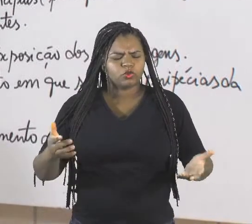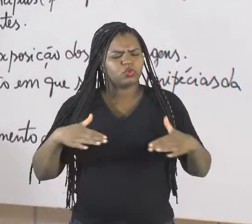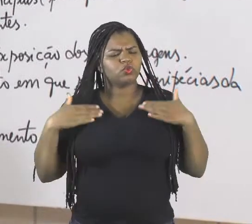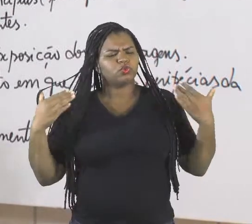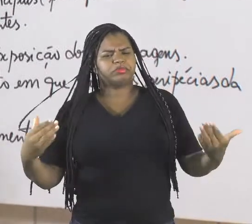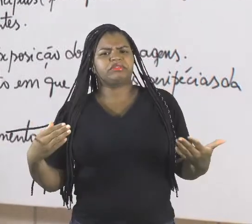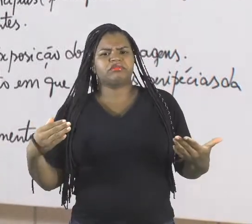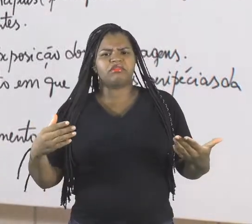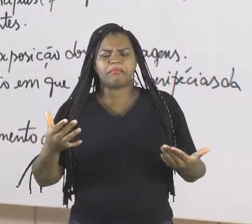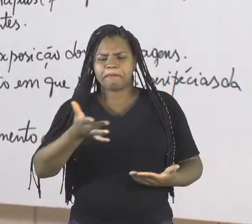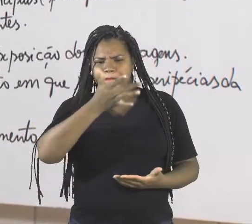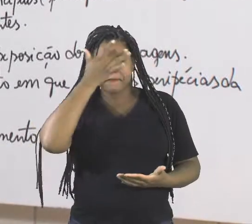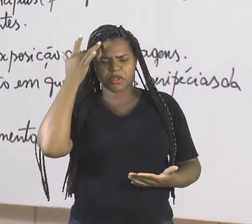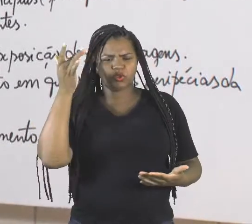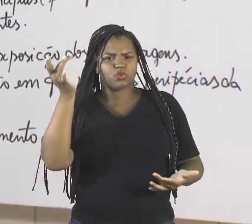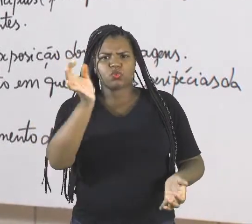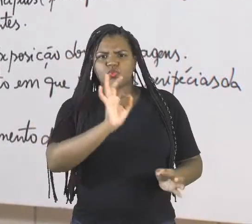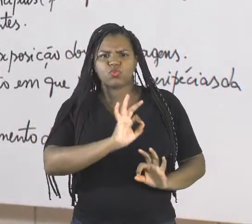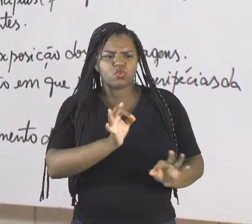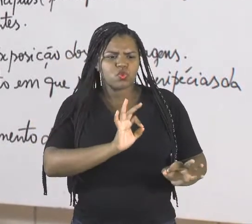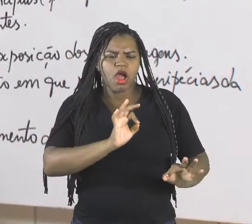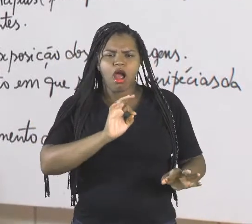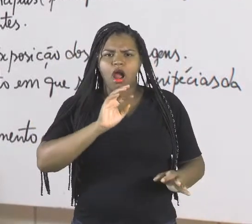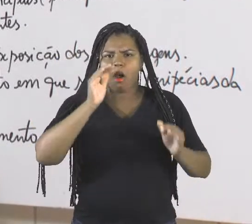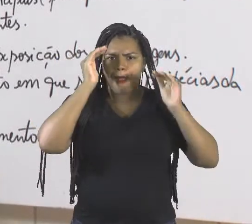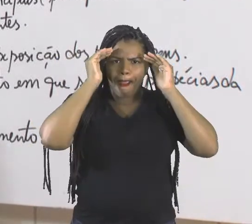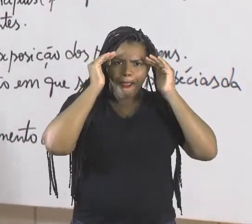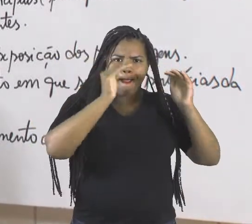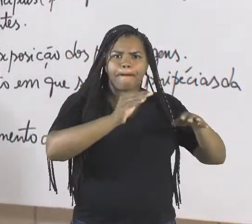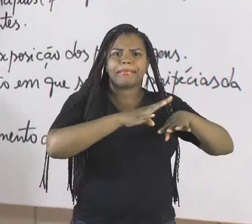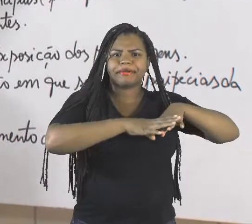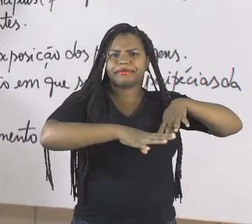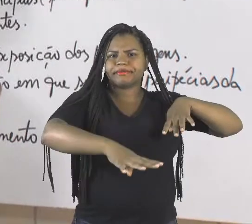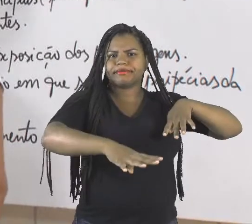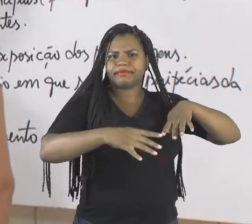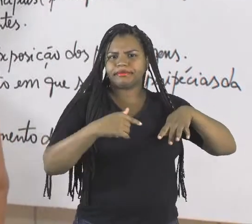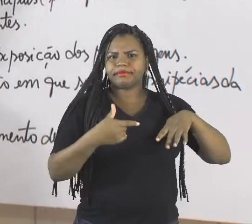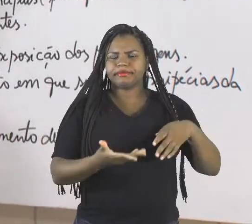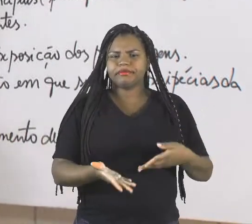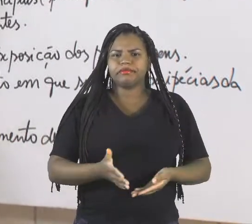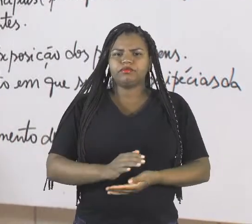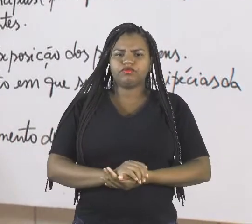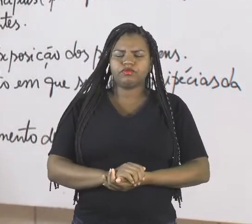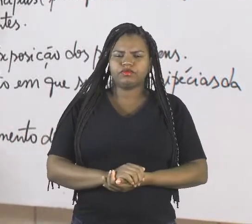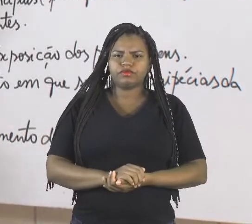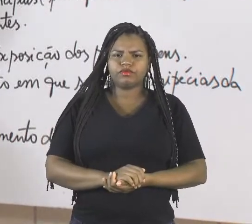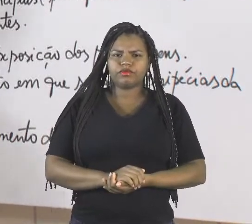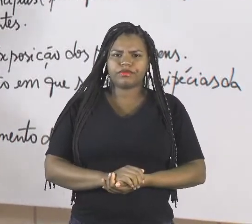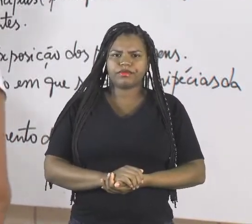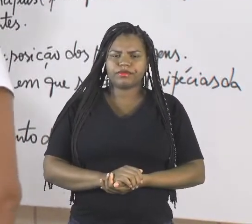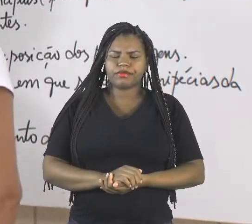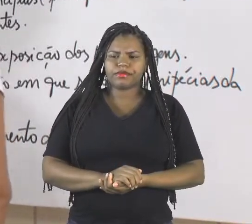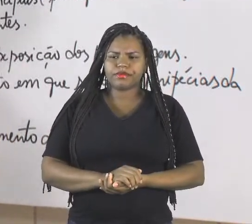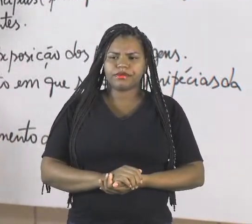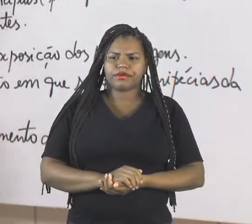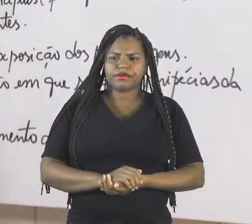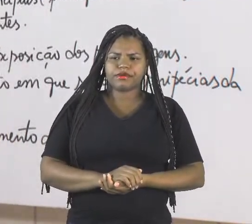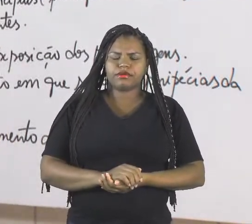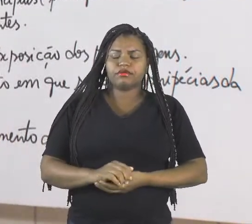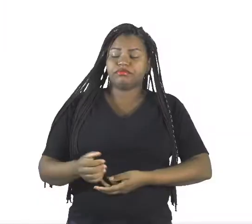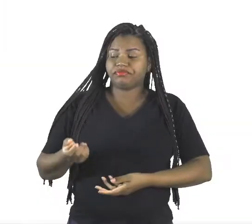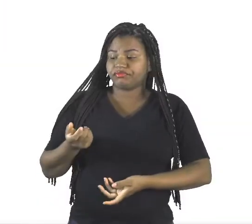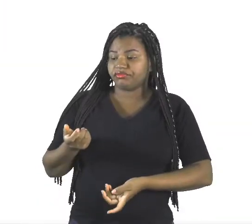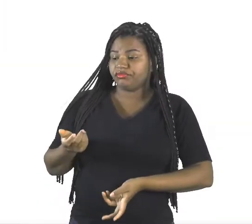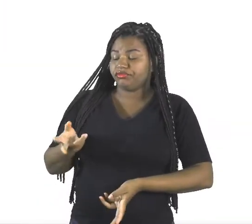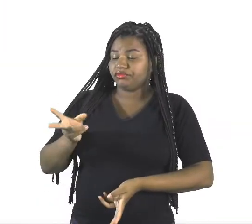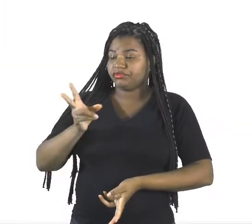que ninguém obedece a faixa de pedestre. Próximo. Sabino, observando o Senhor. Nossa,